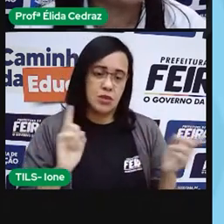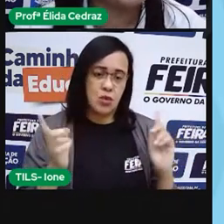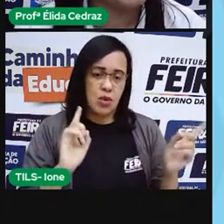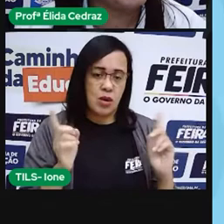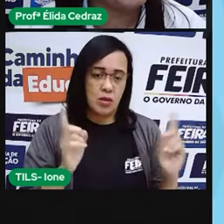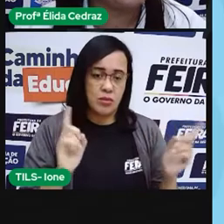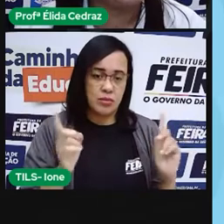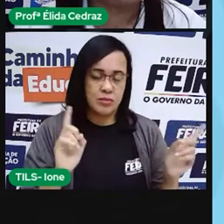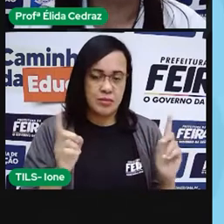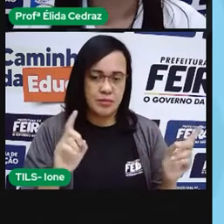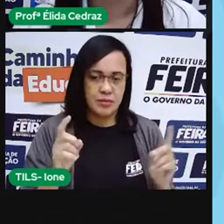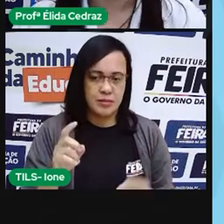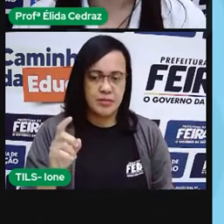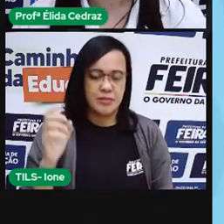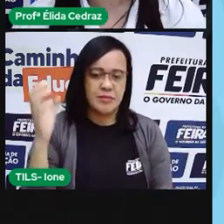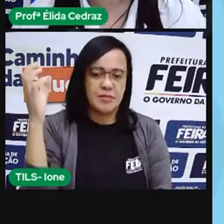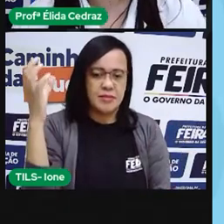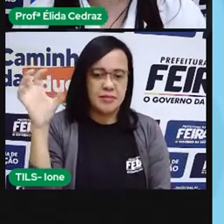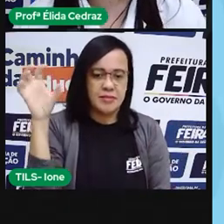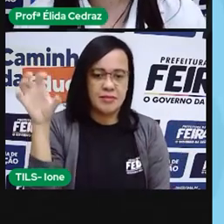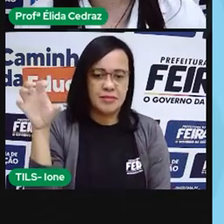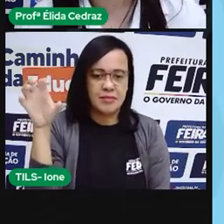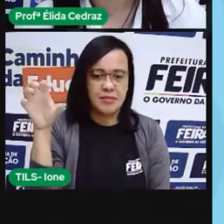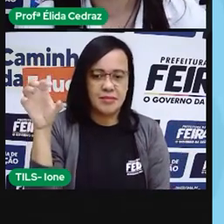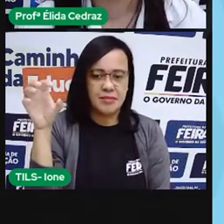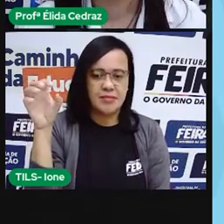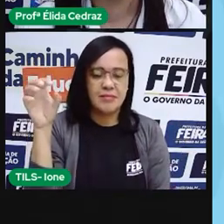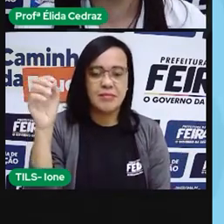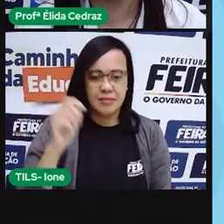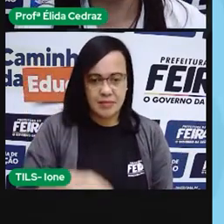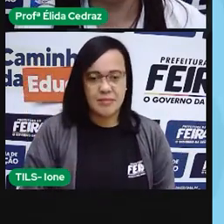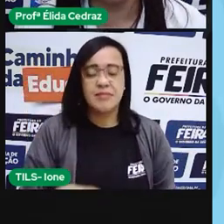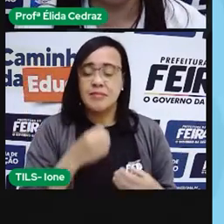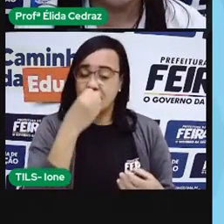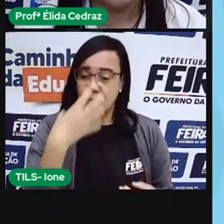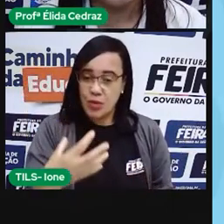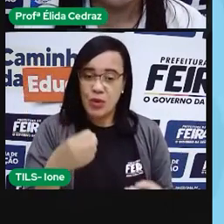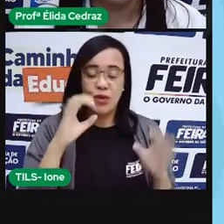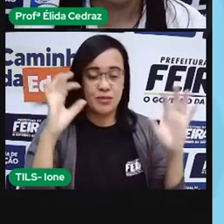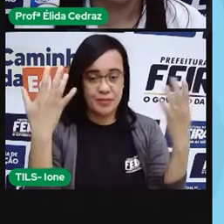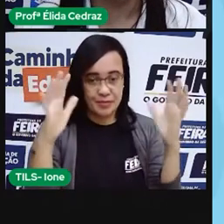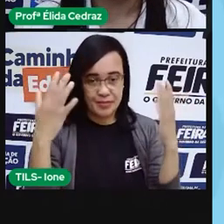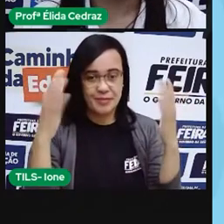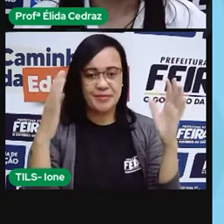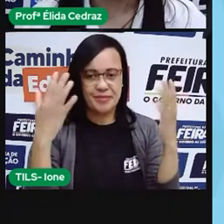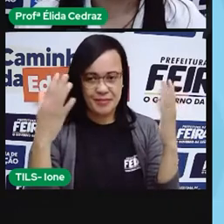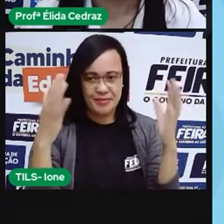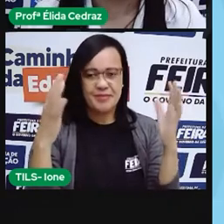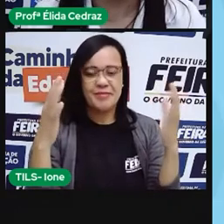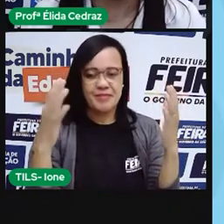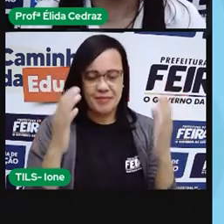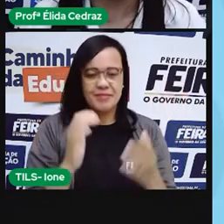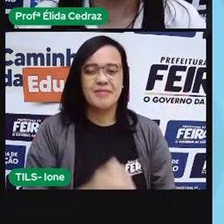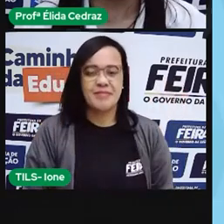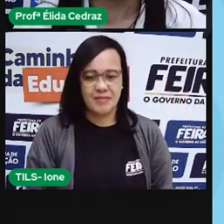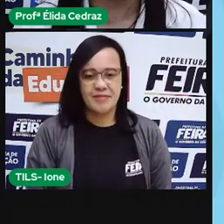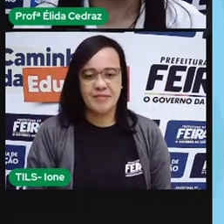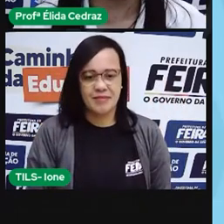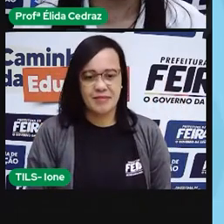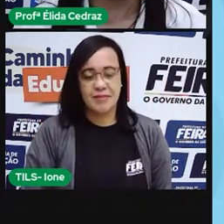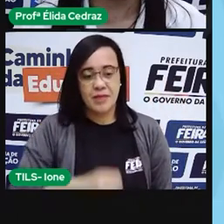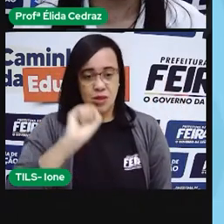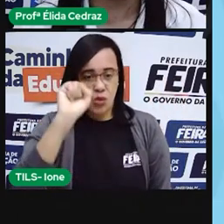Abacaxi. Muito bom. Isso mesmo. Caixa de número